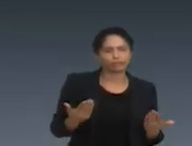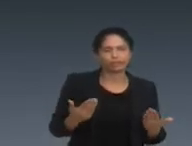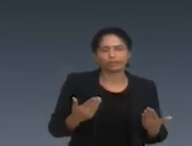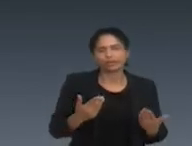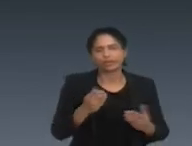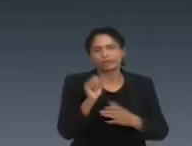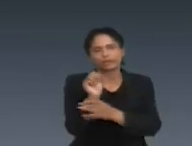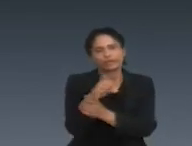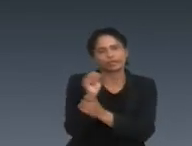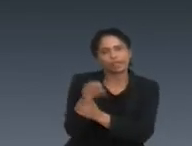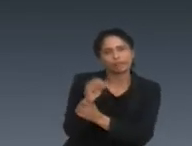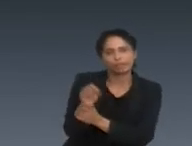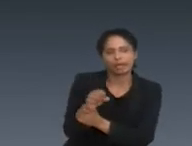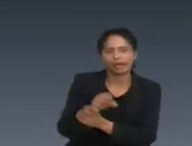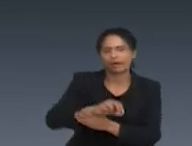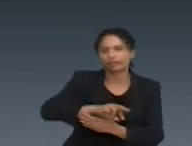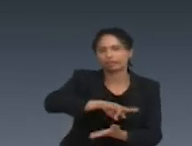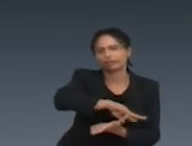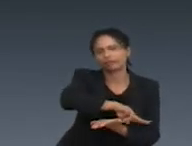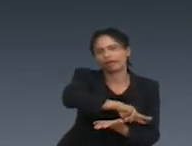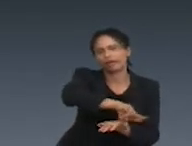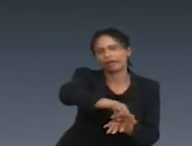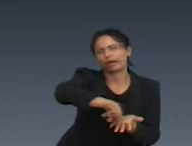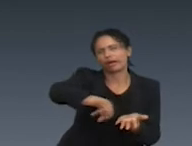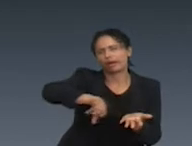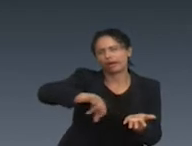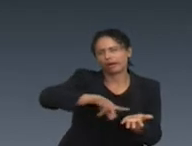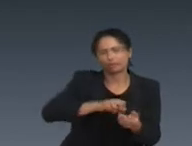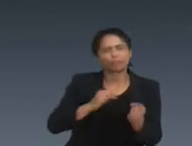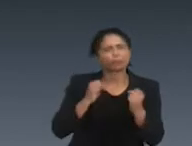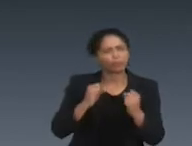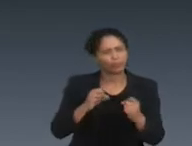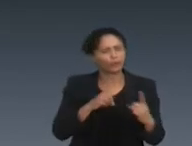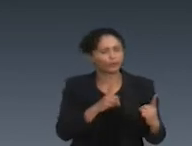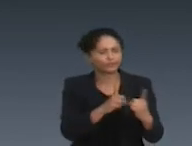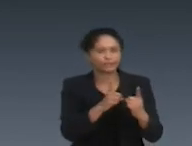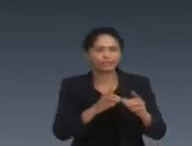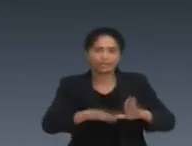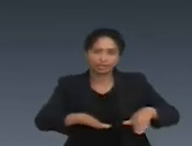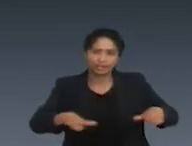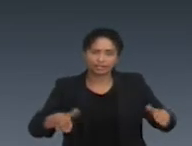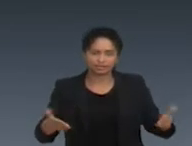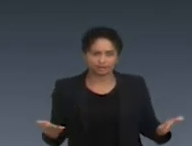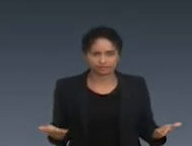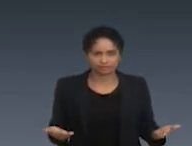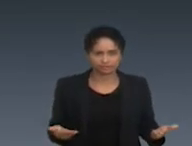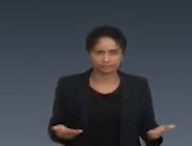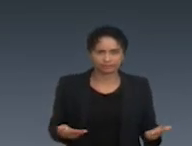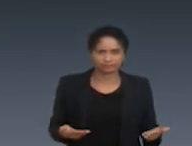antes até disso, é o princípio básico da reabilitação infantil.